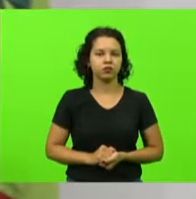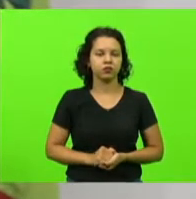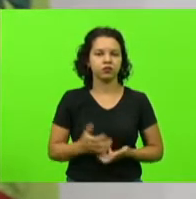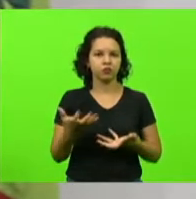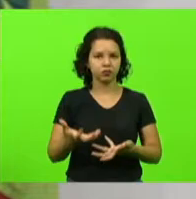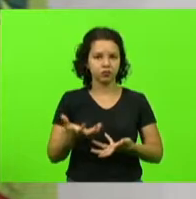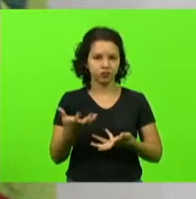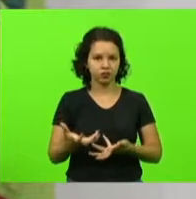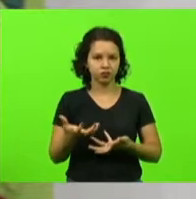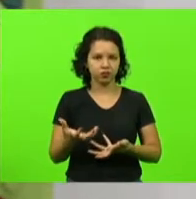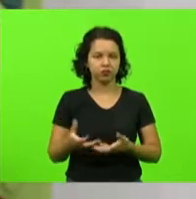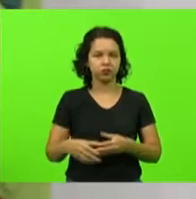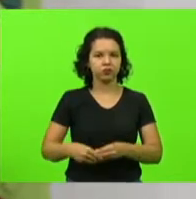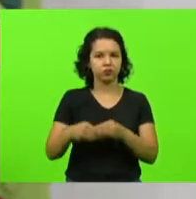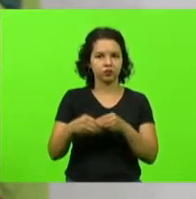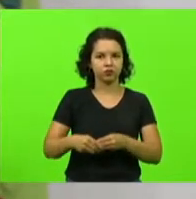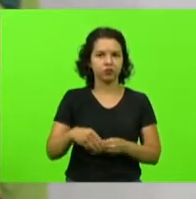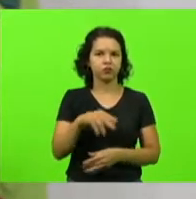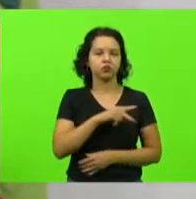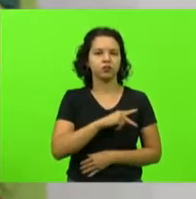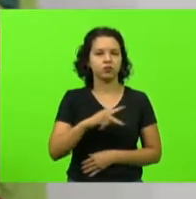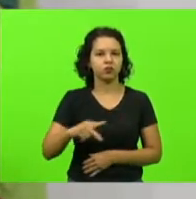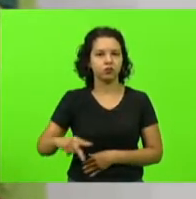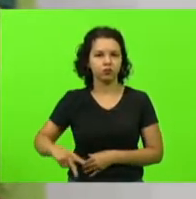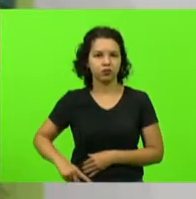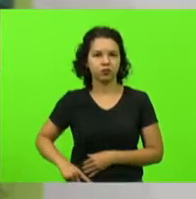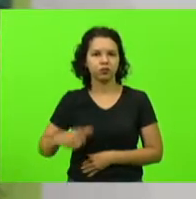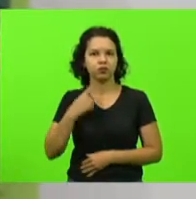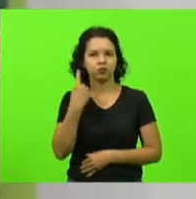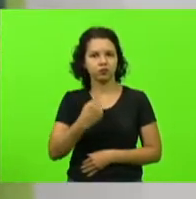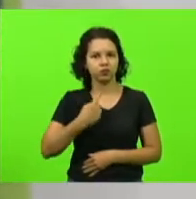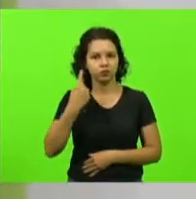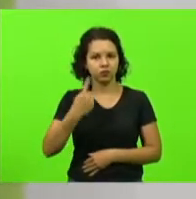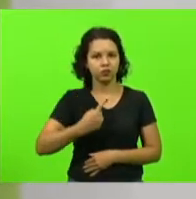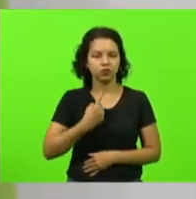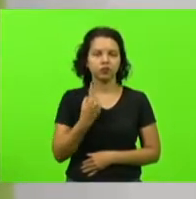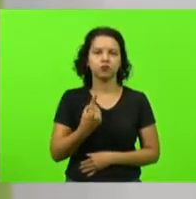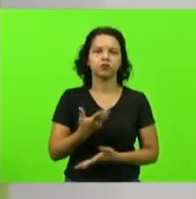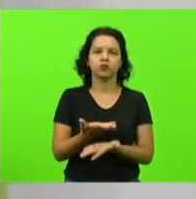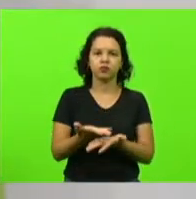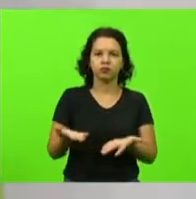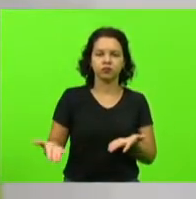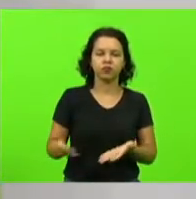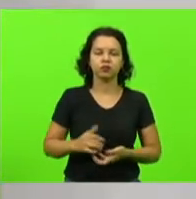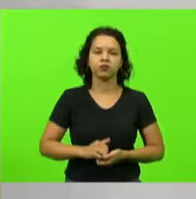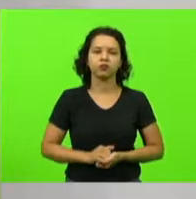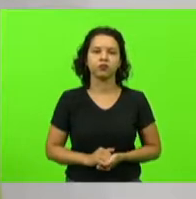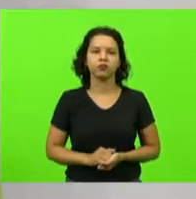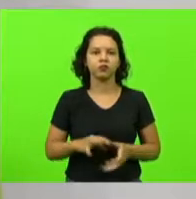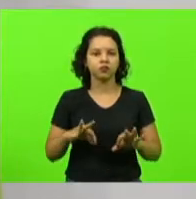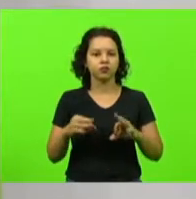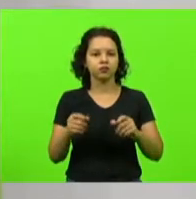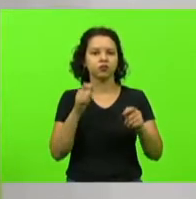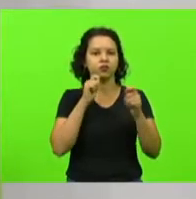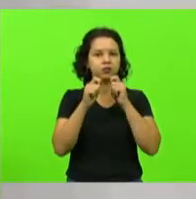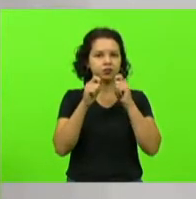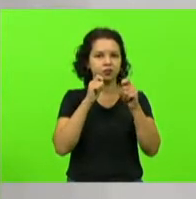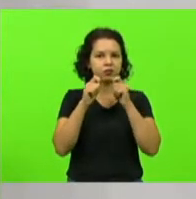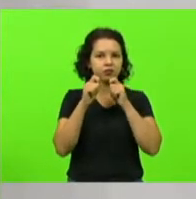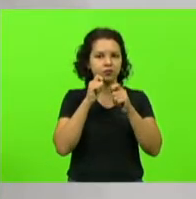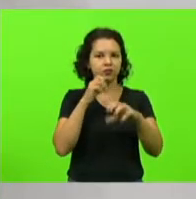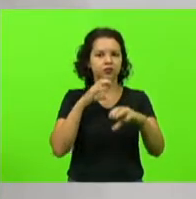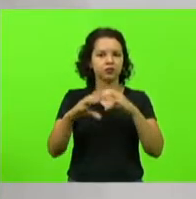Quero cumprimentá-lo, presidente, deputados, deputadas, toda a assessoria de comunicação,